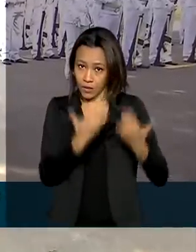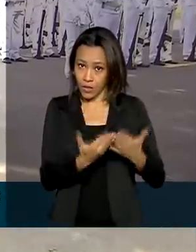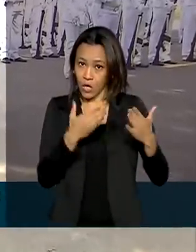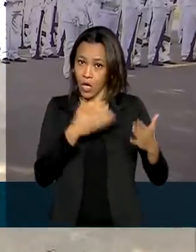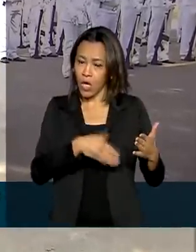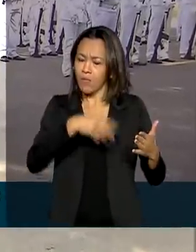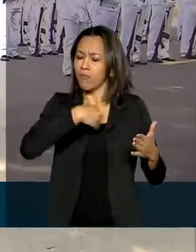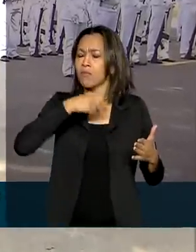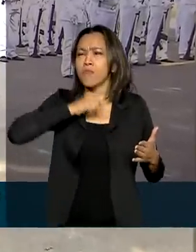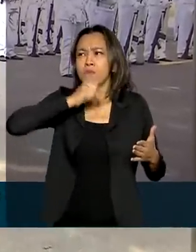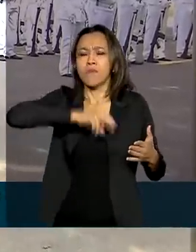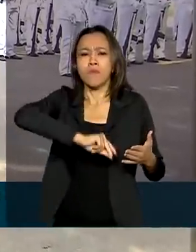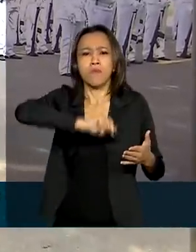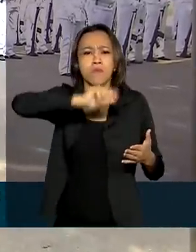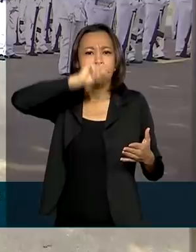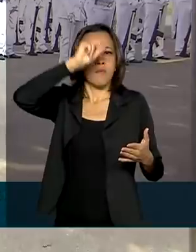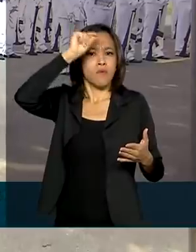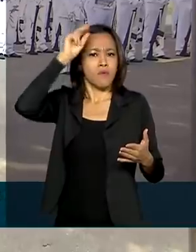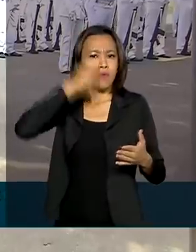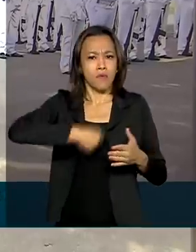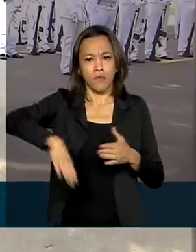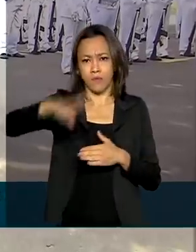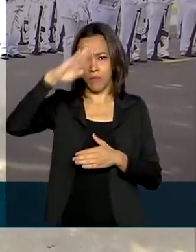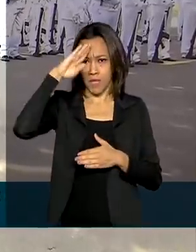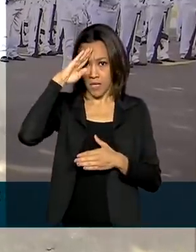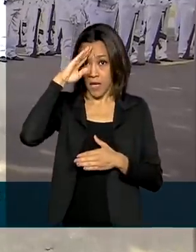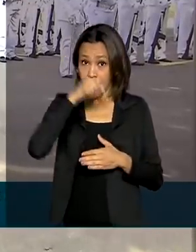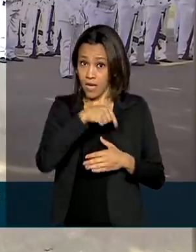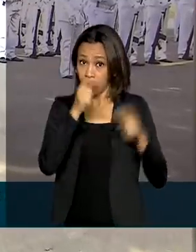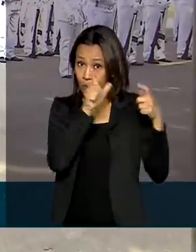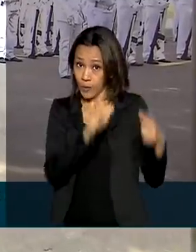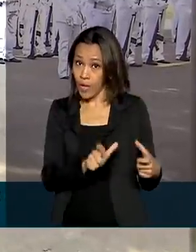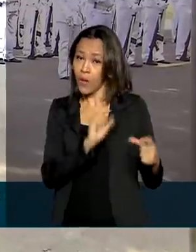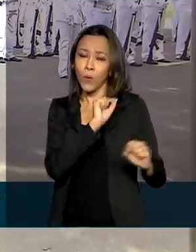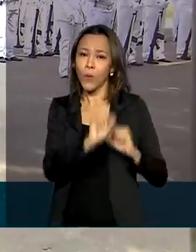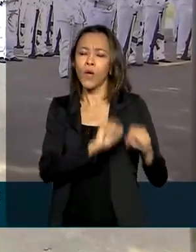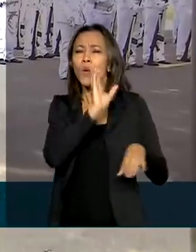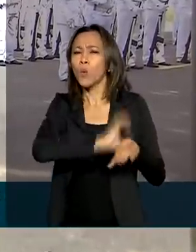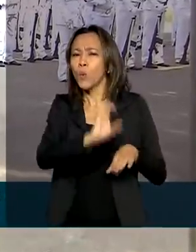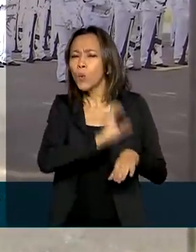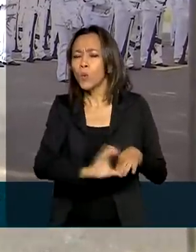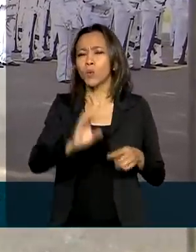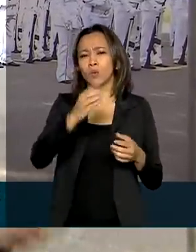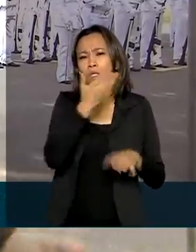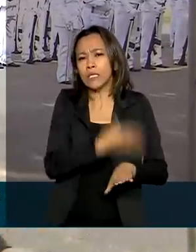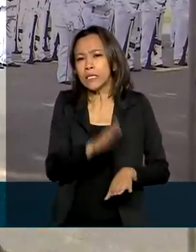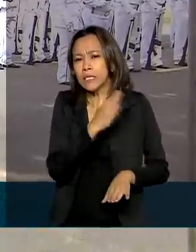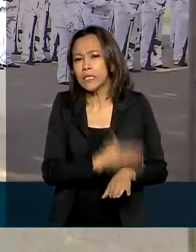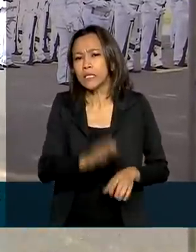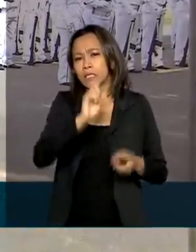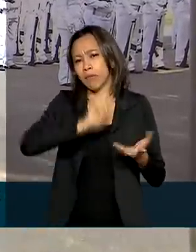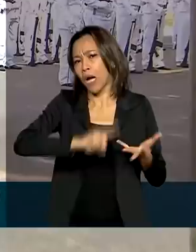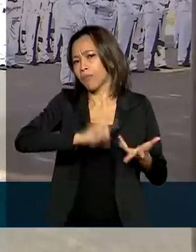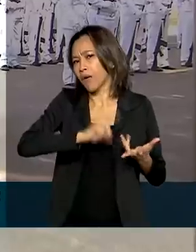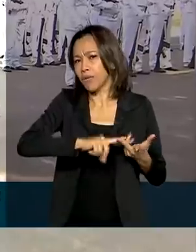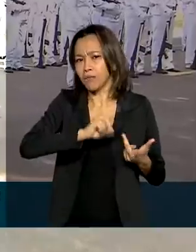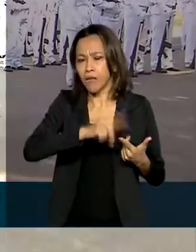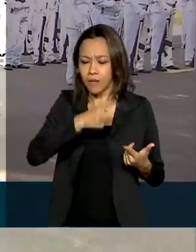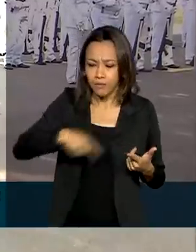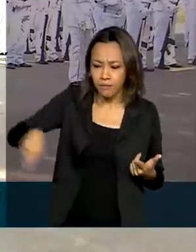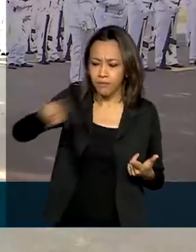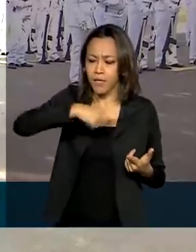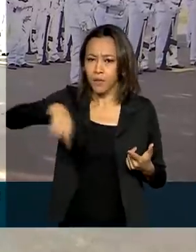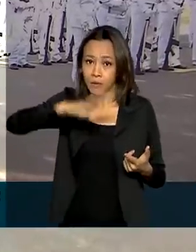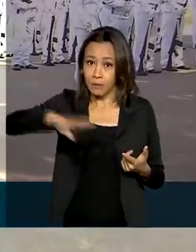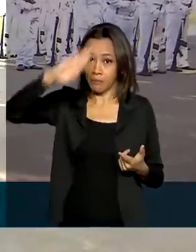mais antigas das Forças Armadas Brasileiras. No local, são realizados cursos de capacitação profissional para militares